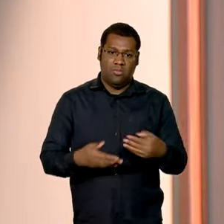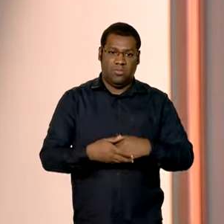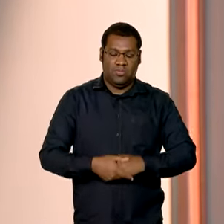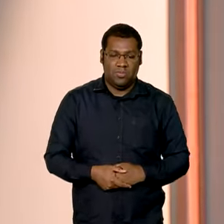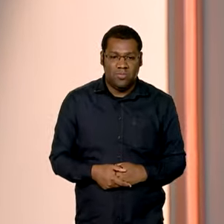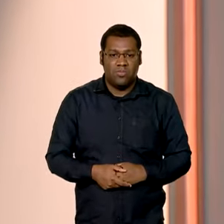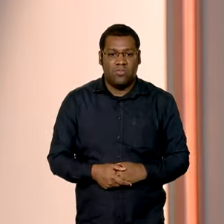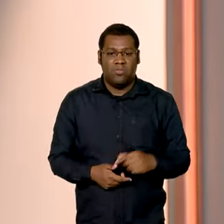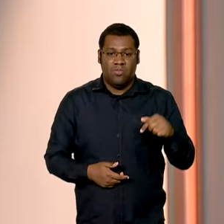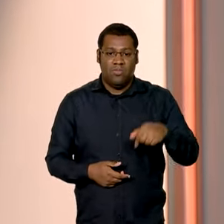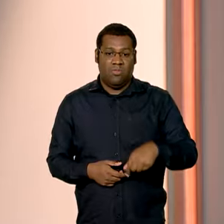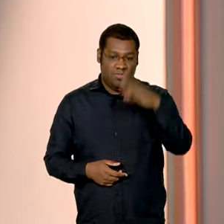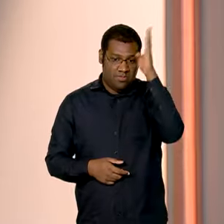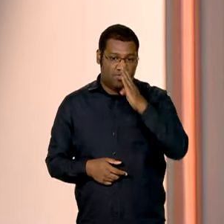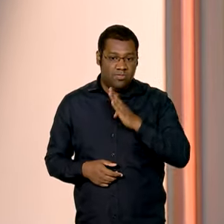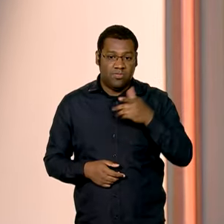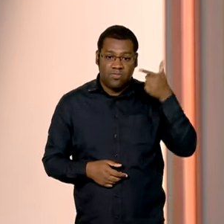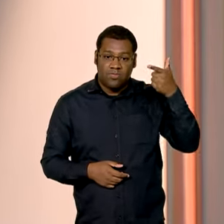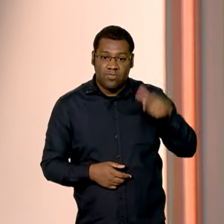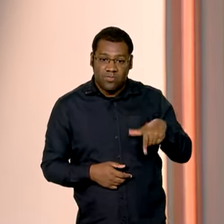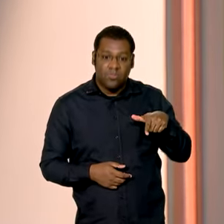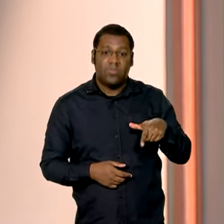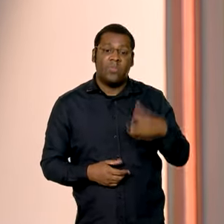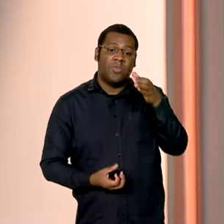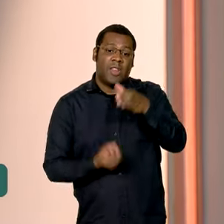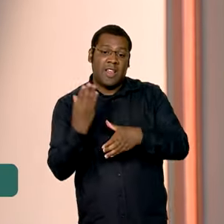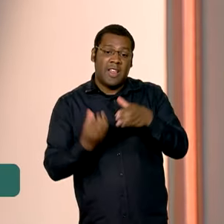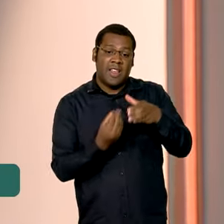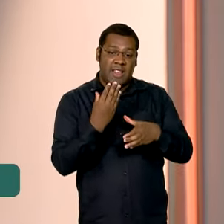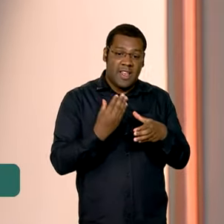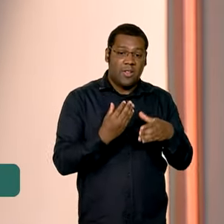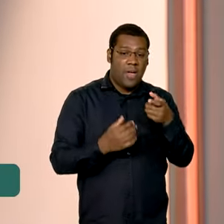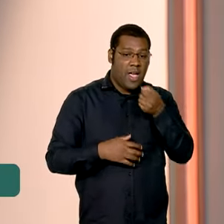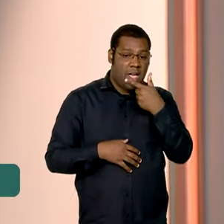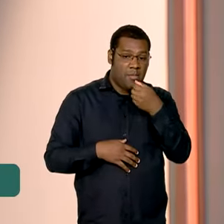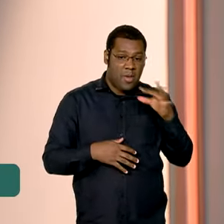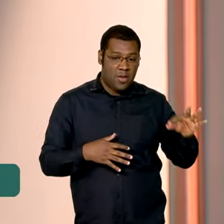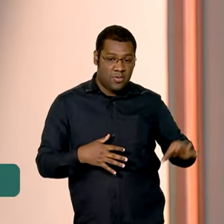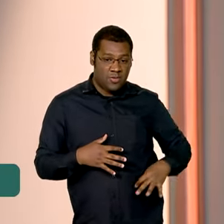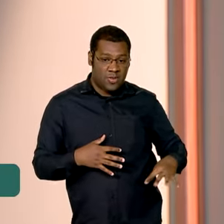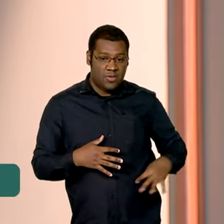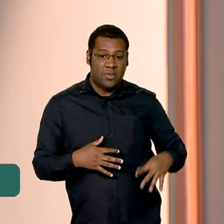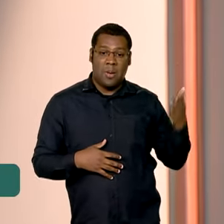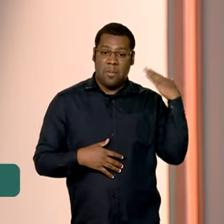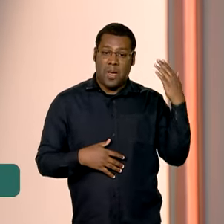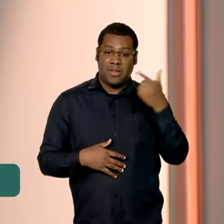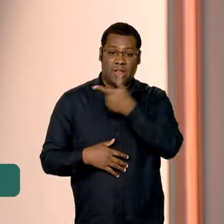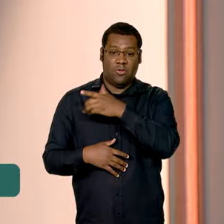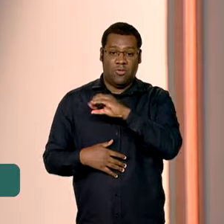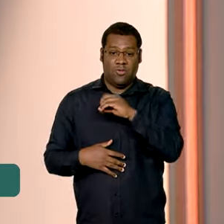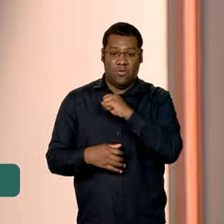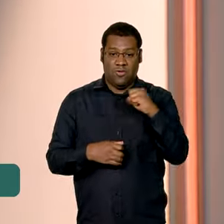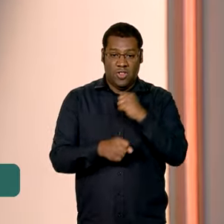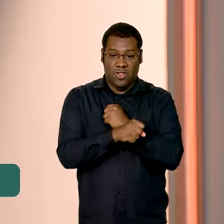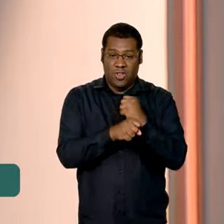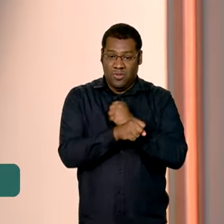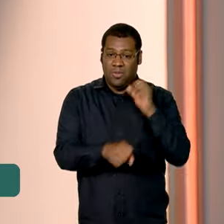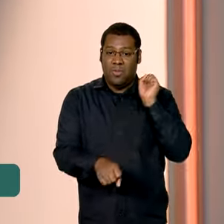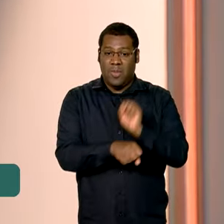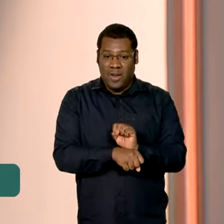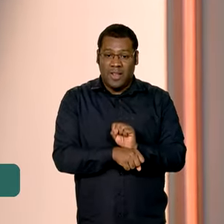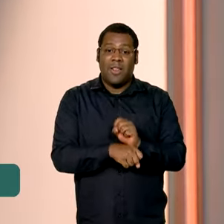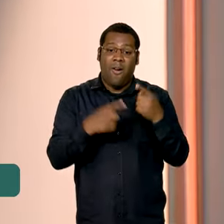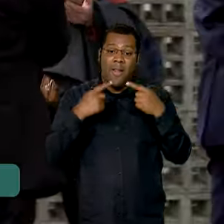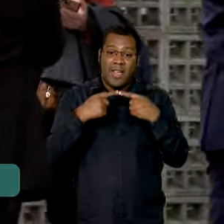E o Brasil retomou a produção de insulina depois de mais de 20 anos. A nova fábrica foi inaugurada em